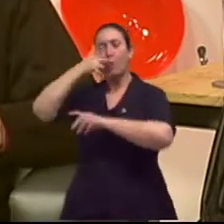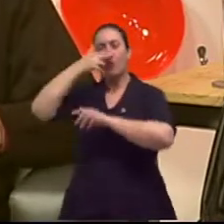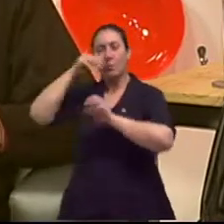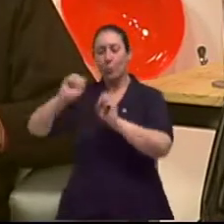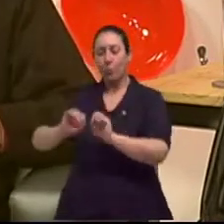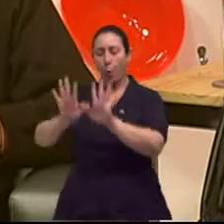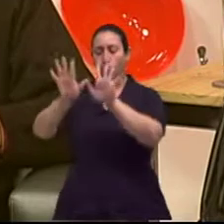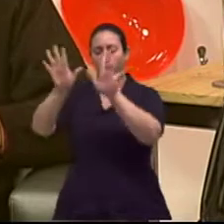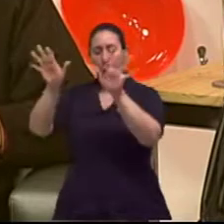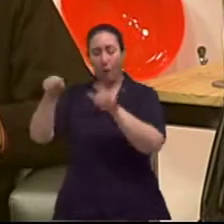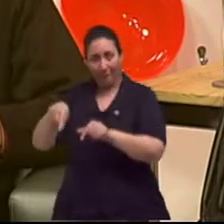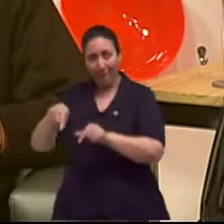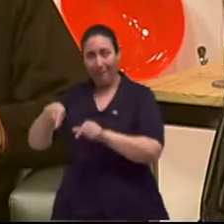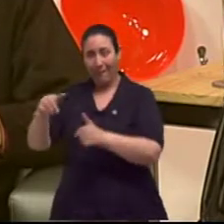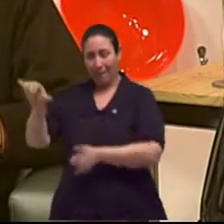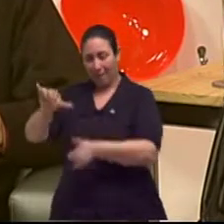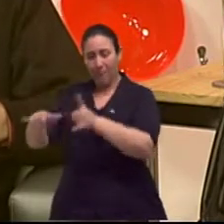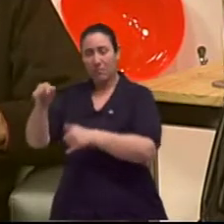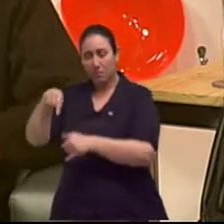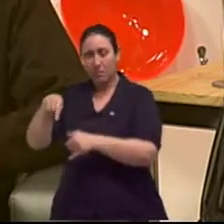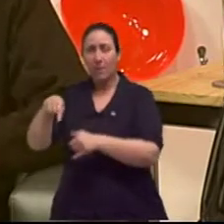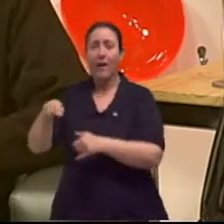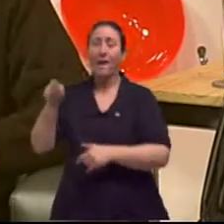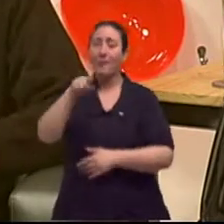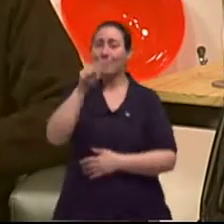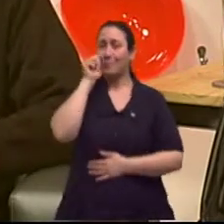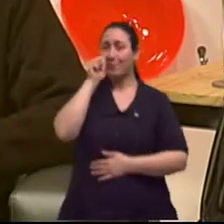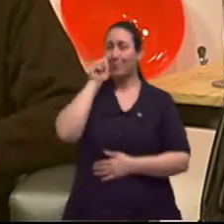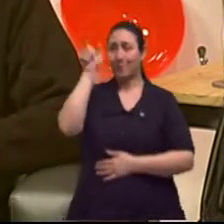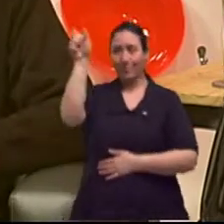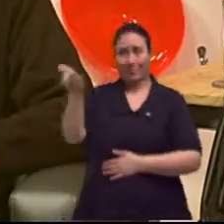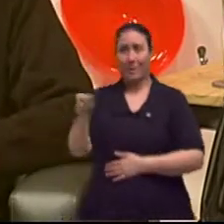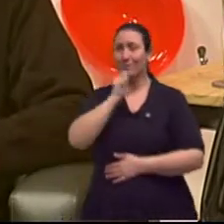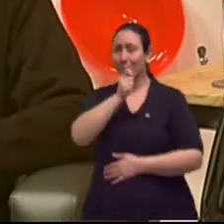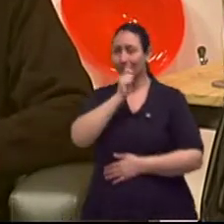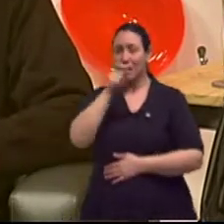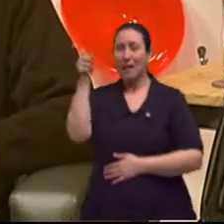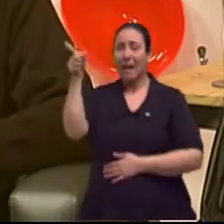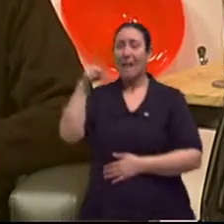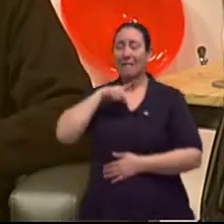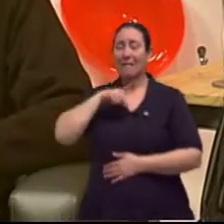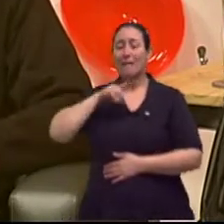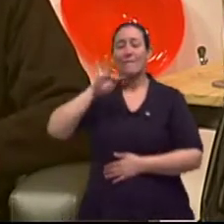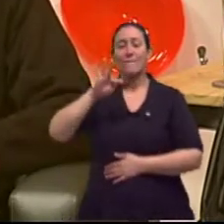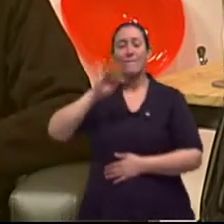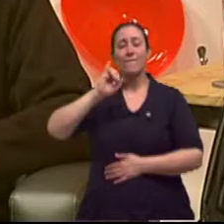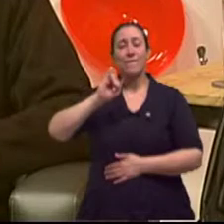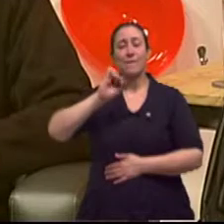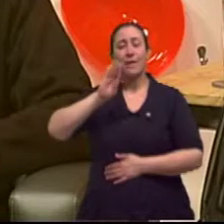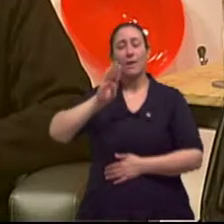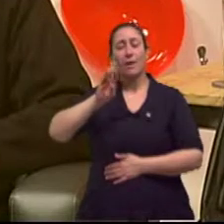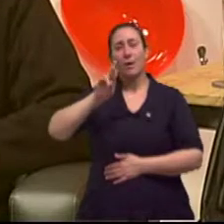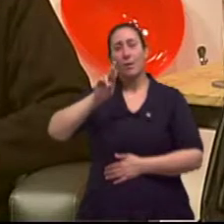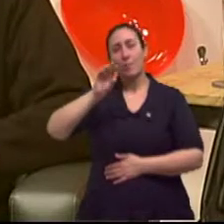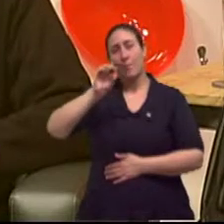característica, no caso, a filomena. Ela tem fibromialgia. Isso. Então, quando a gente vai olhar, a não vai olhar